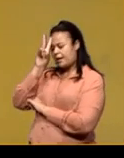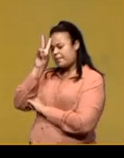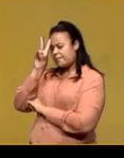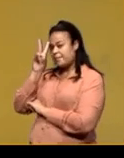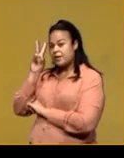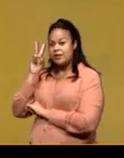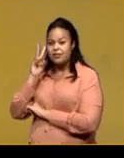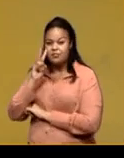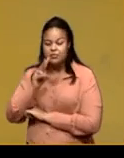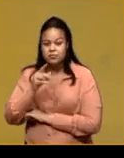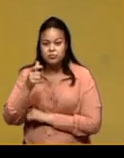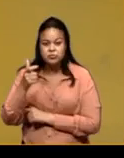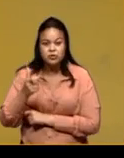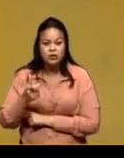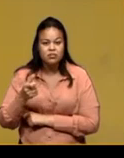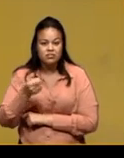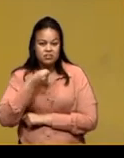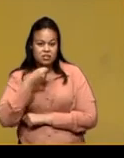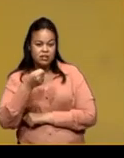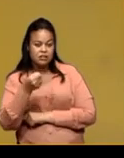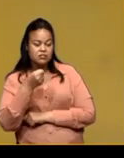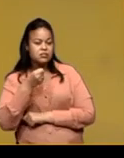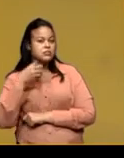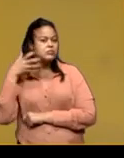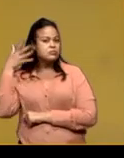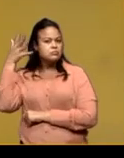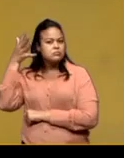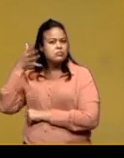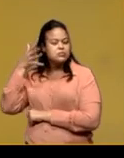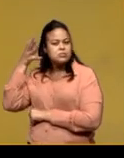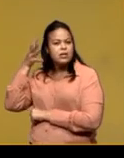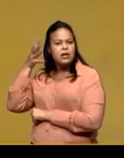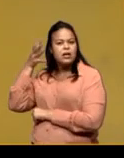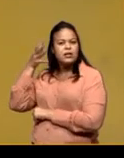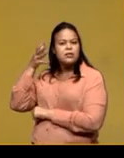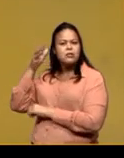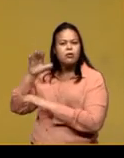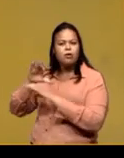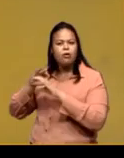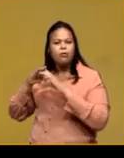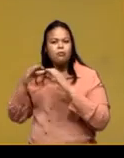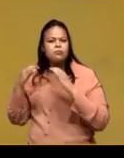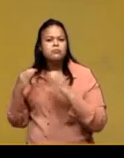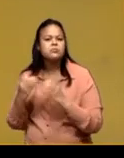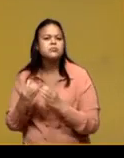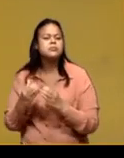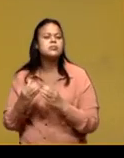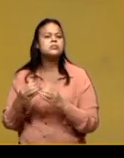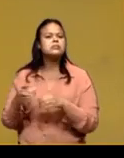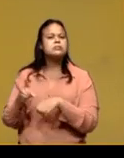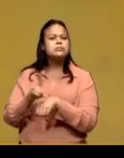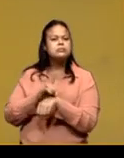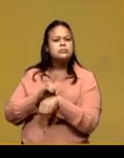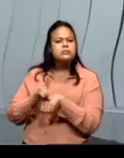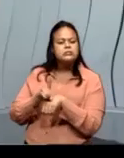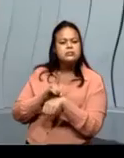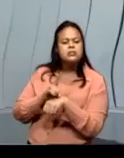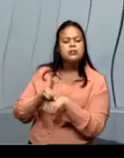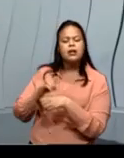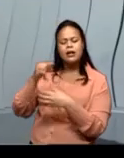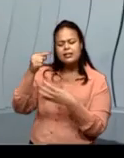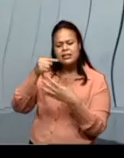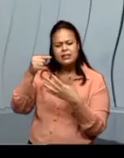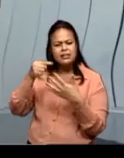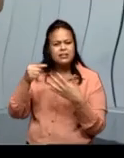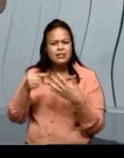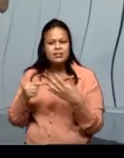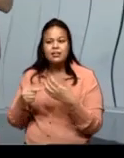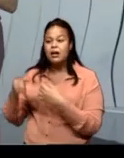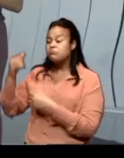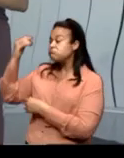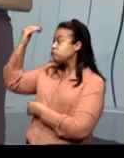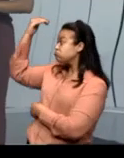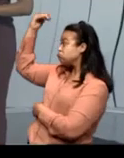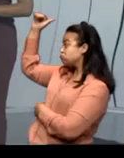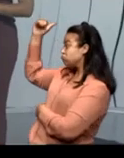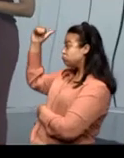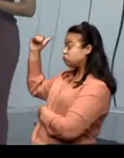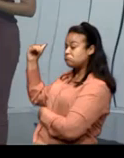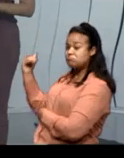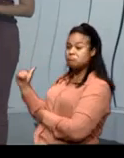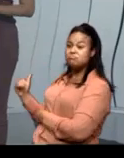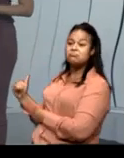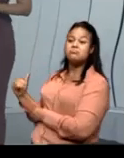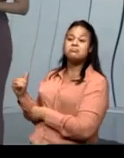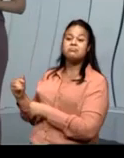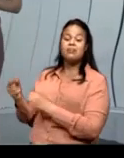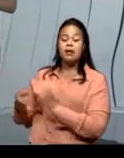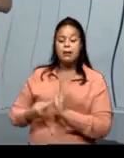Seminários, palestras, conferências, enciclopédias, verbetes de dicionário. Então, eles vão, né,